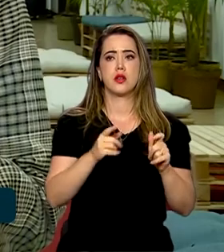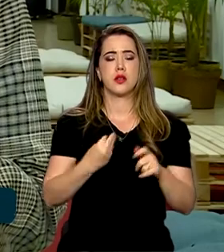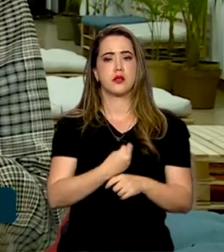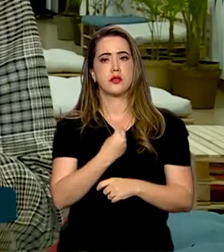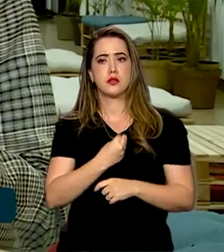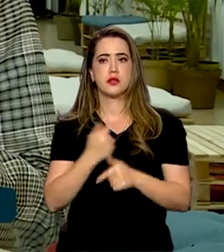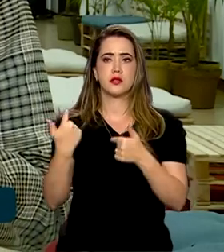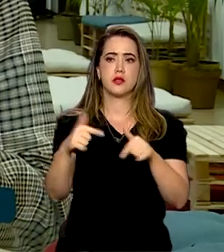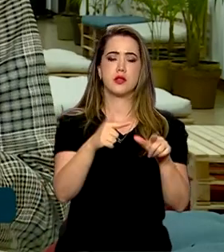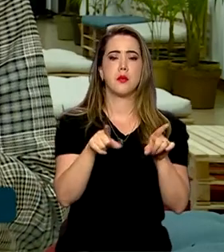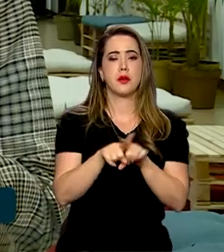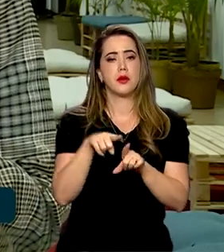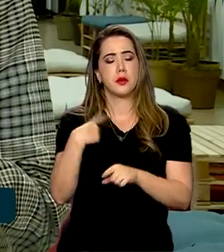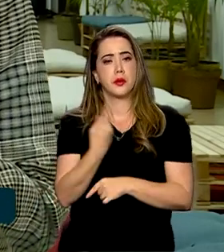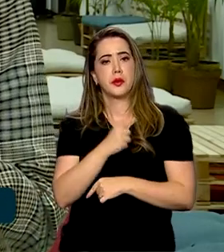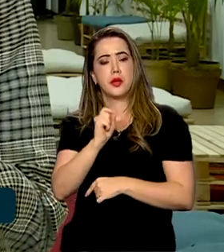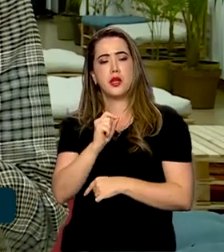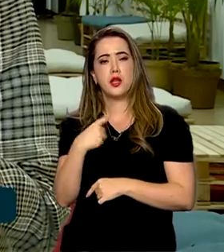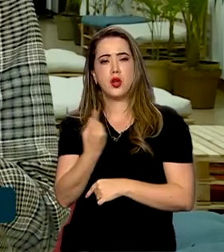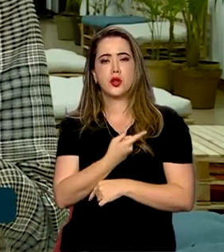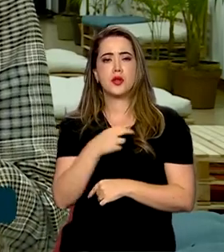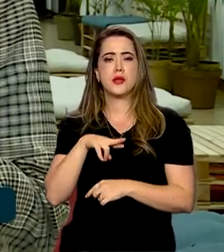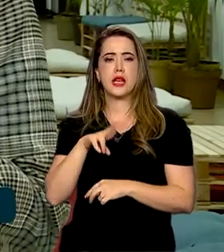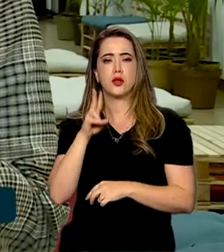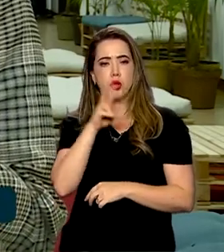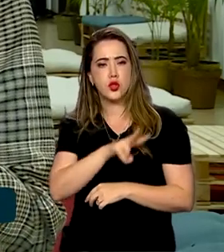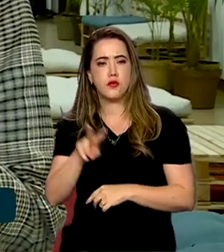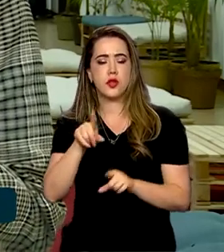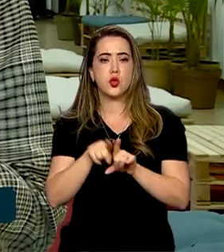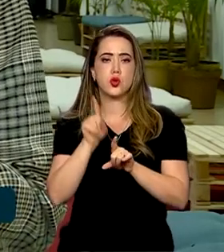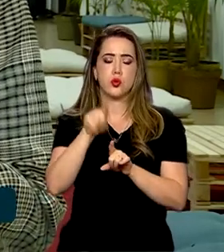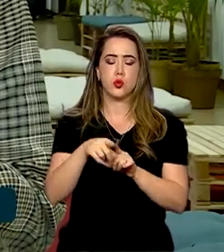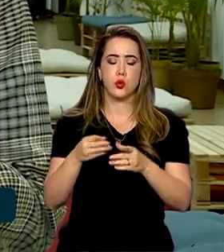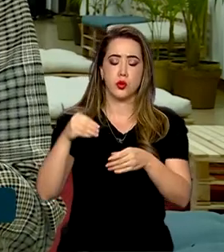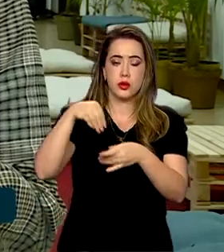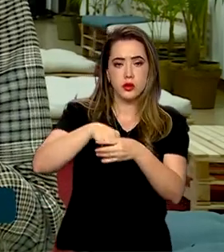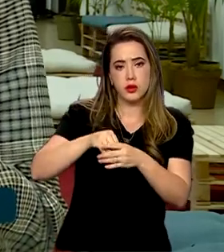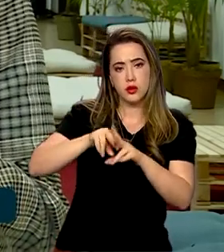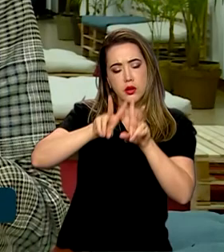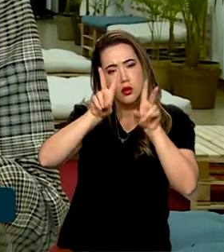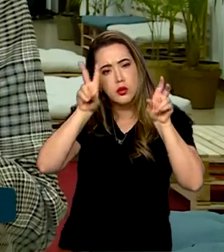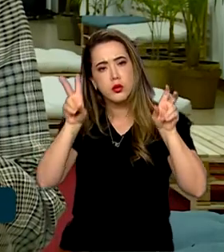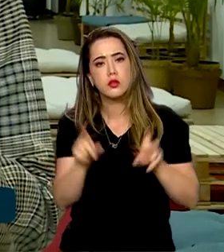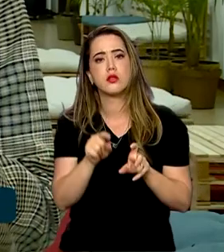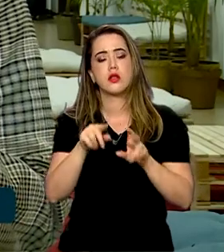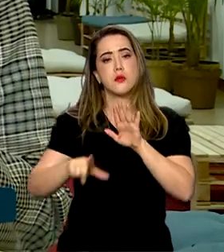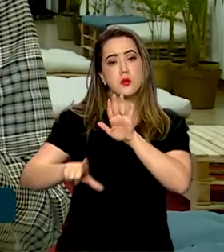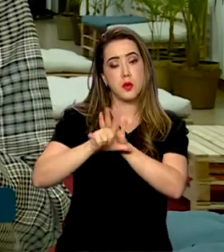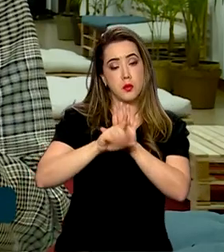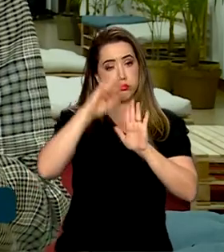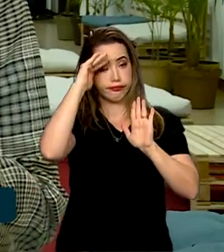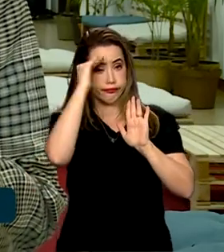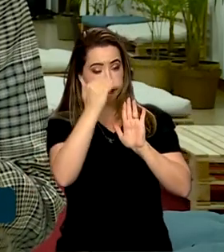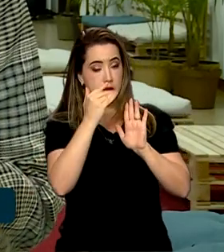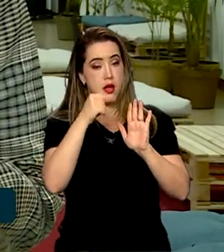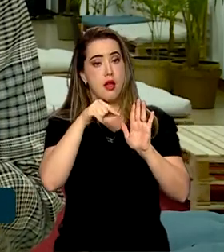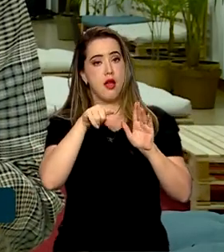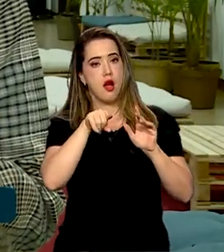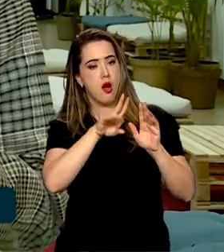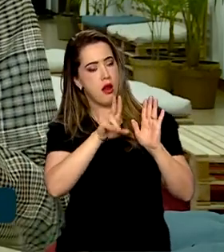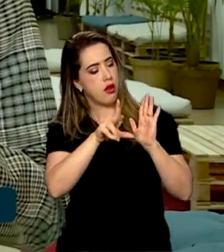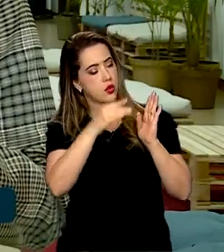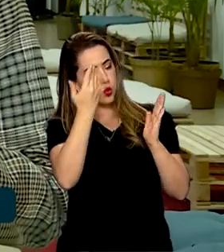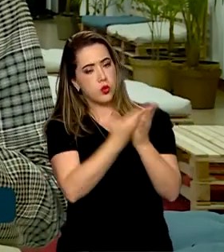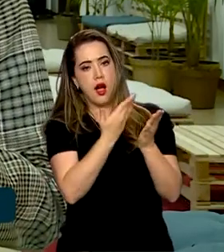irão atuar. É a maior parte na Amazônia Legal. Dentre os conteúdos abordados estão a legislação do Sistema Único de